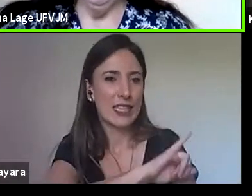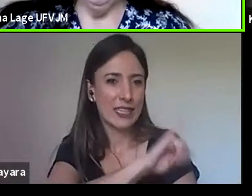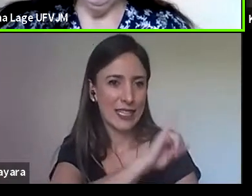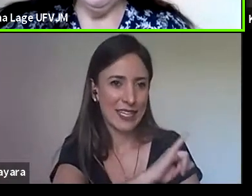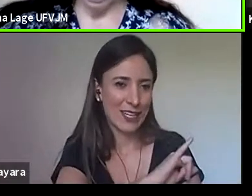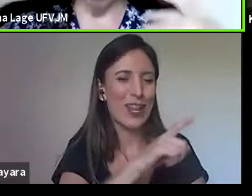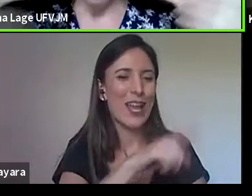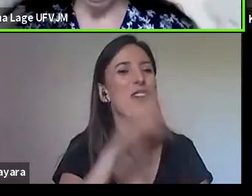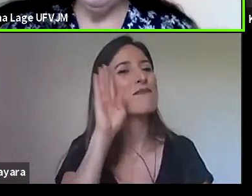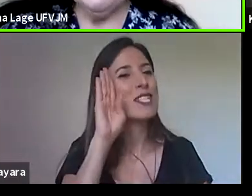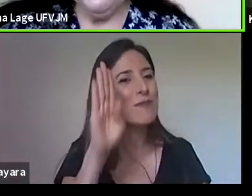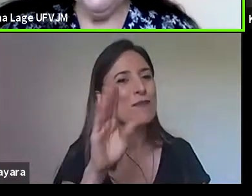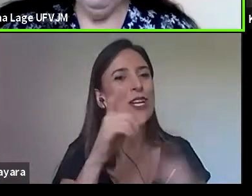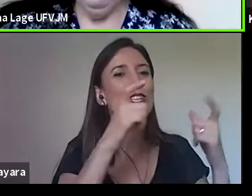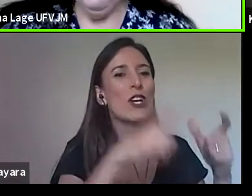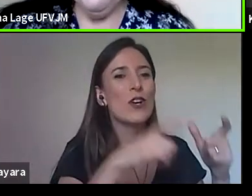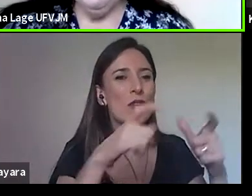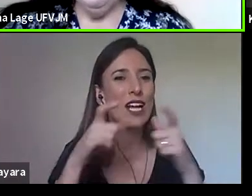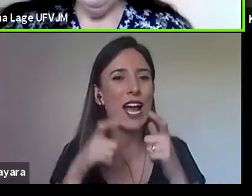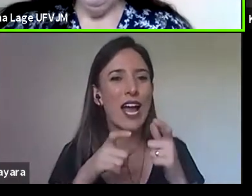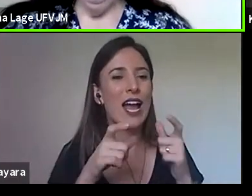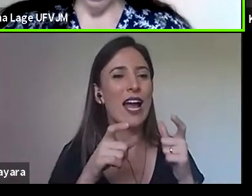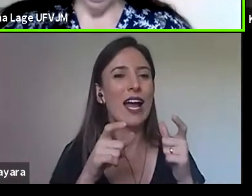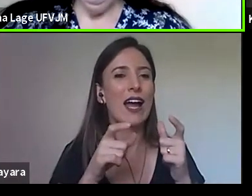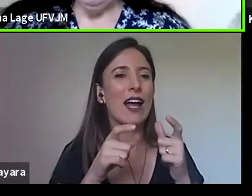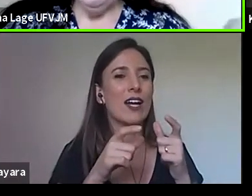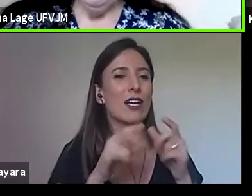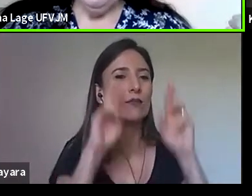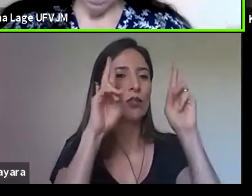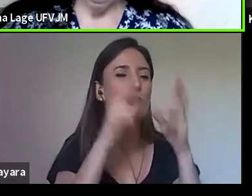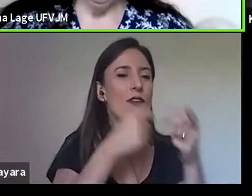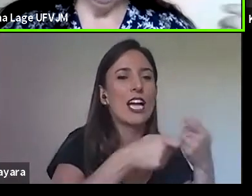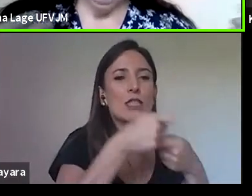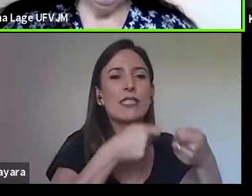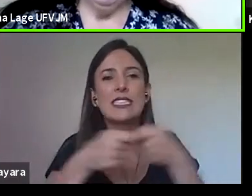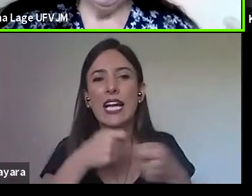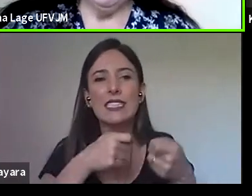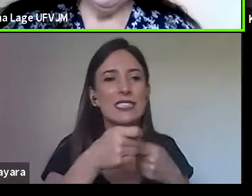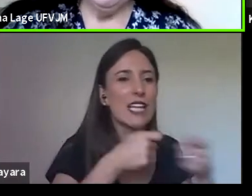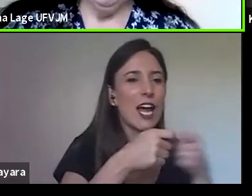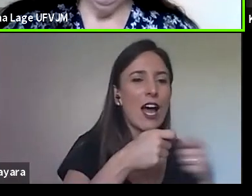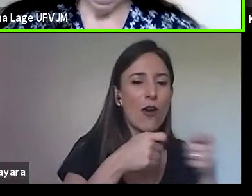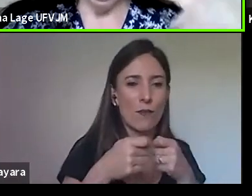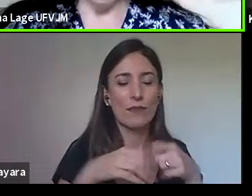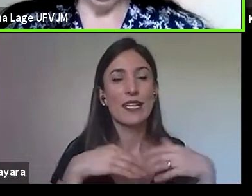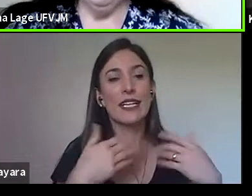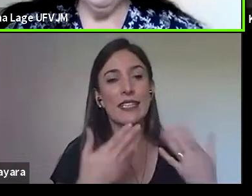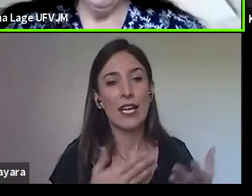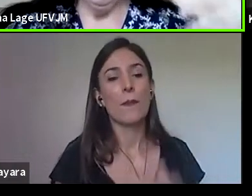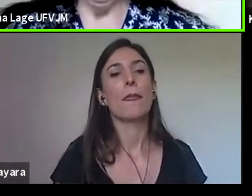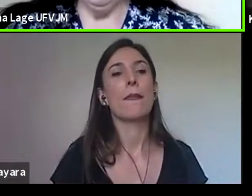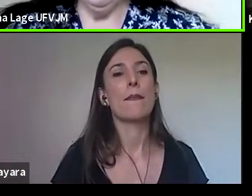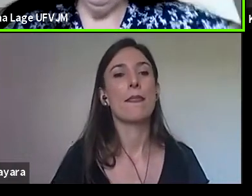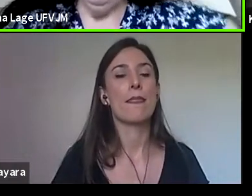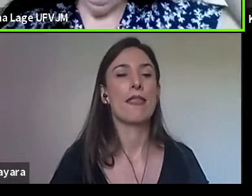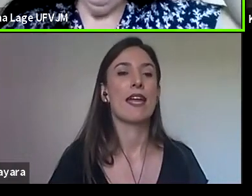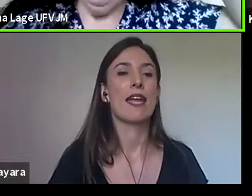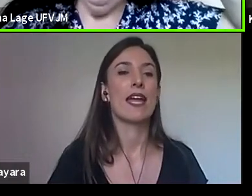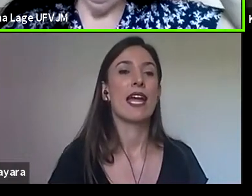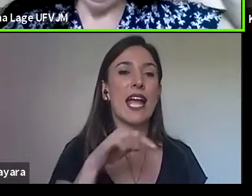assim, de administração. E vão receber, vamos chamar, dizer assim, uma elite